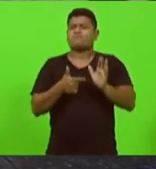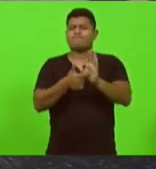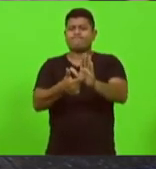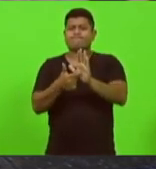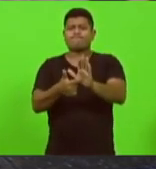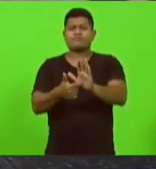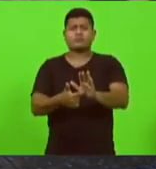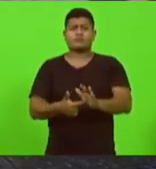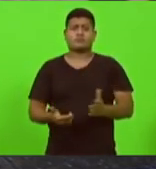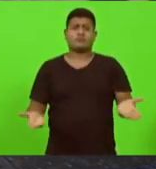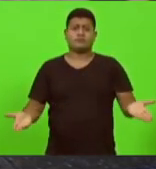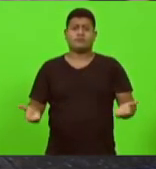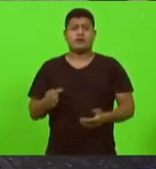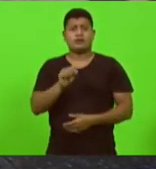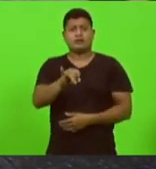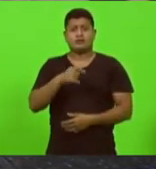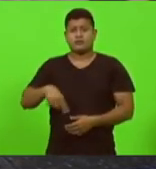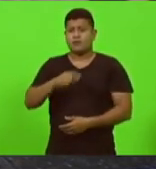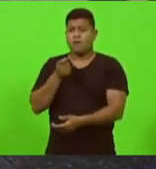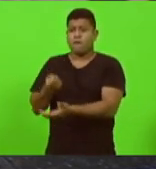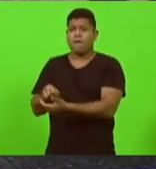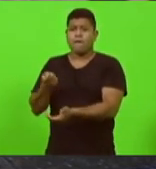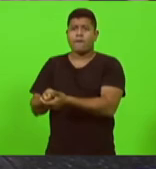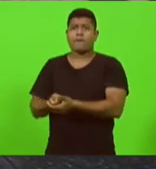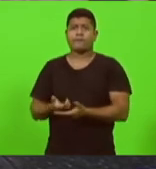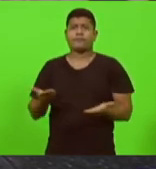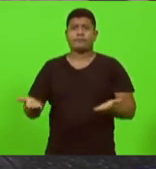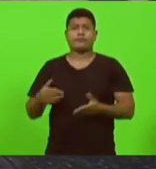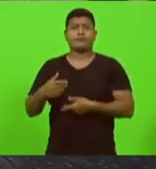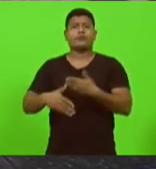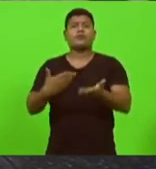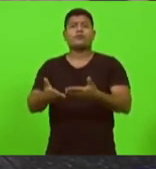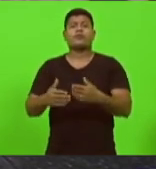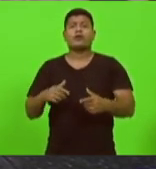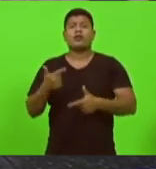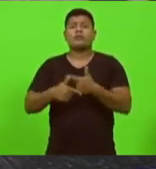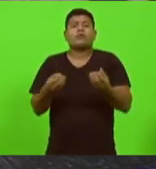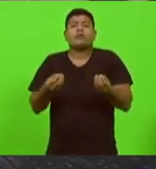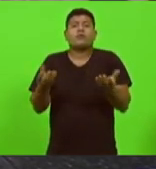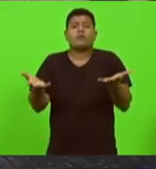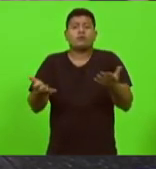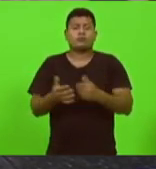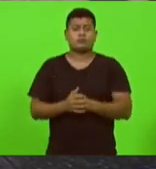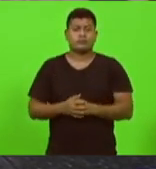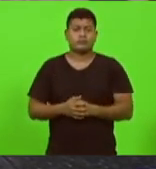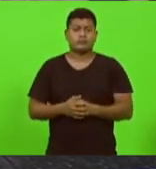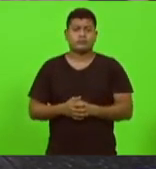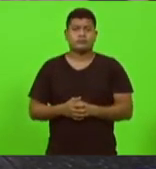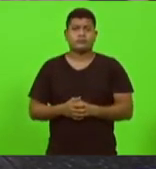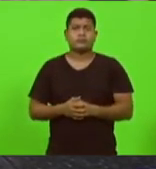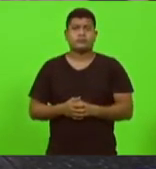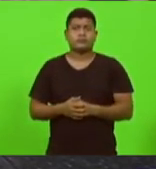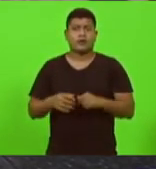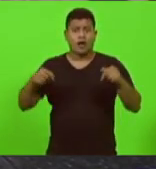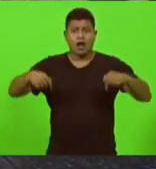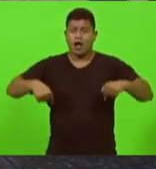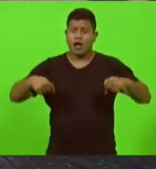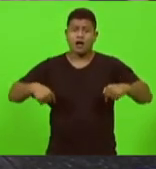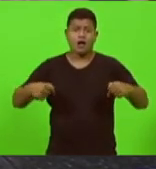se a gente não cobrar dos colegas como é que a gente vai resolver alguma coisa aqui no final das contas